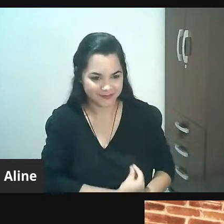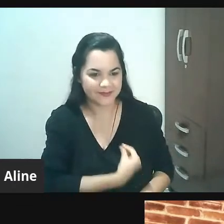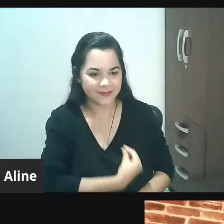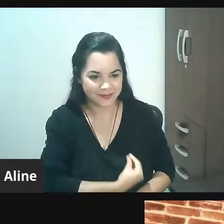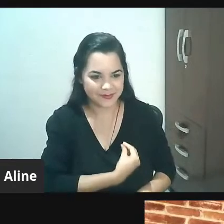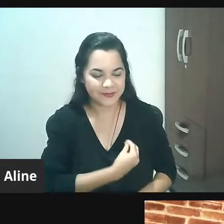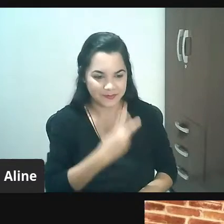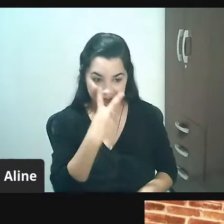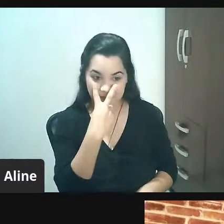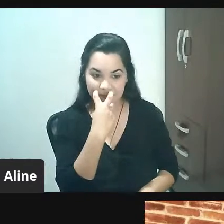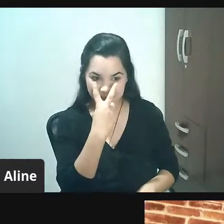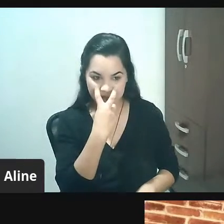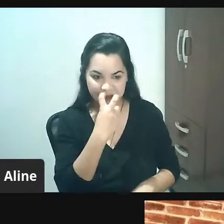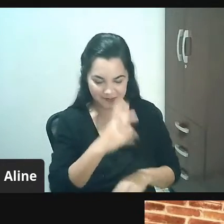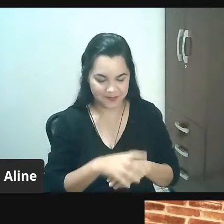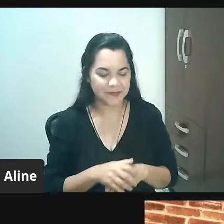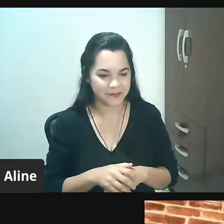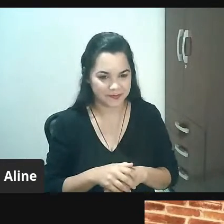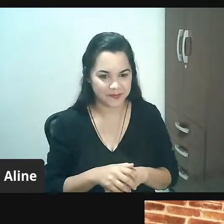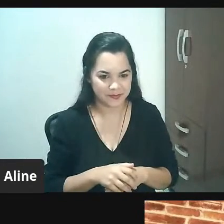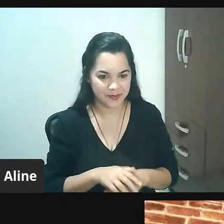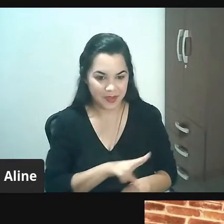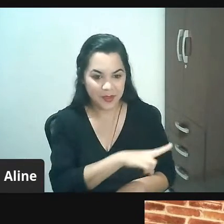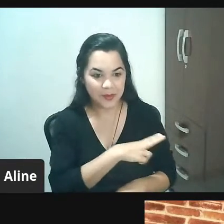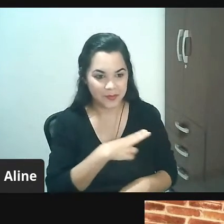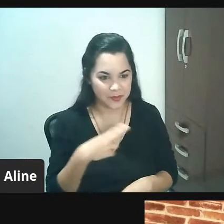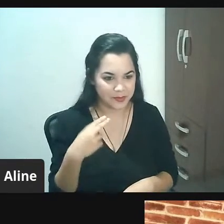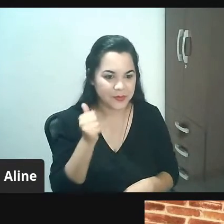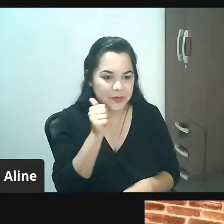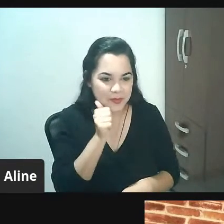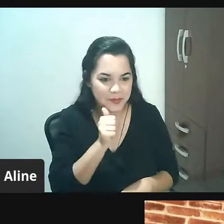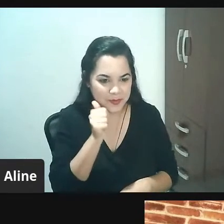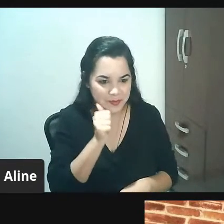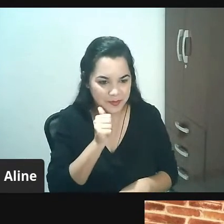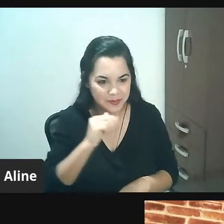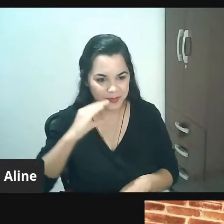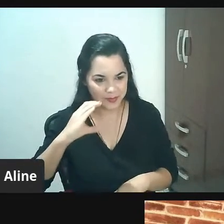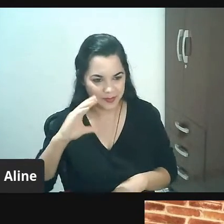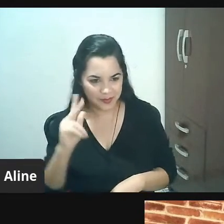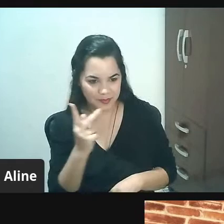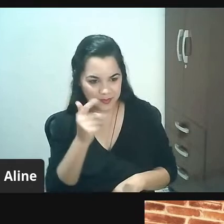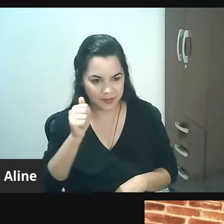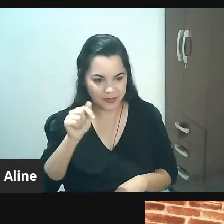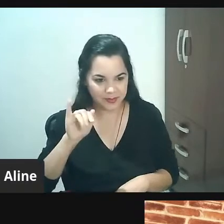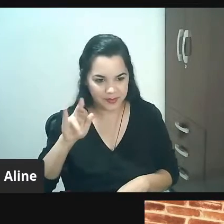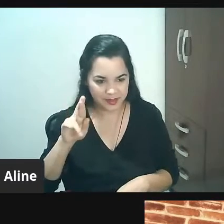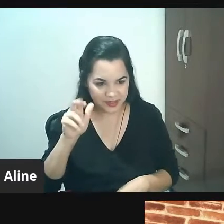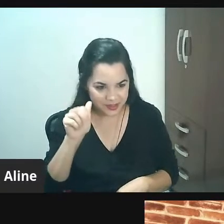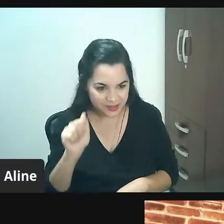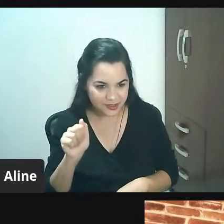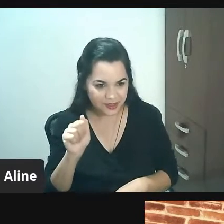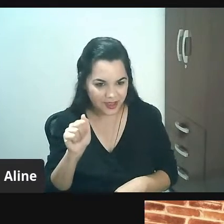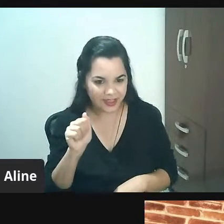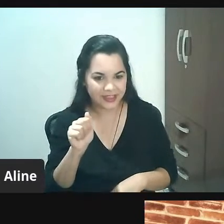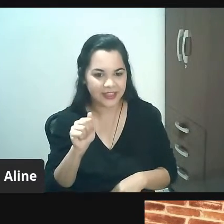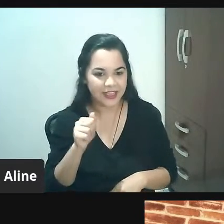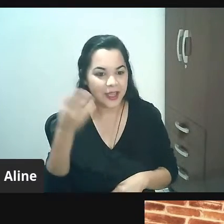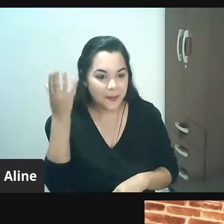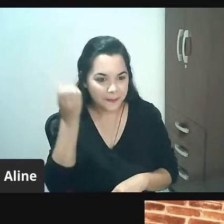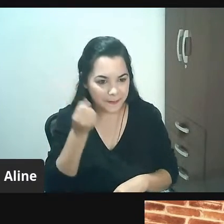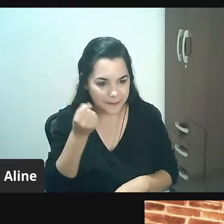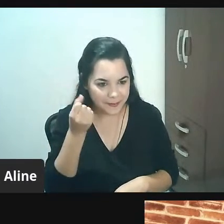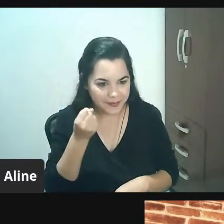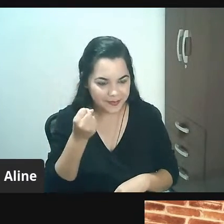que têm deficiência visual. Eu sou mulher, me chamo Chaira, sou morena, estou usando uma